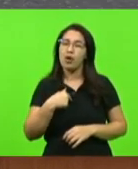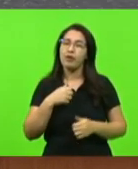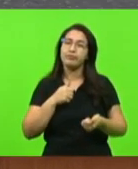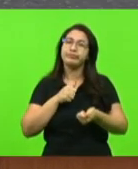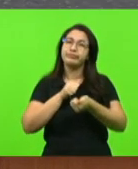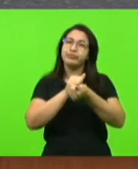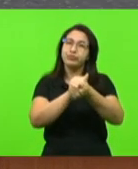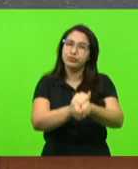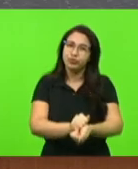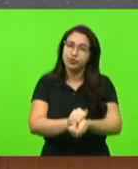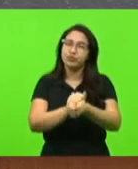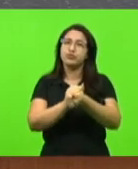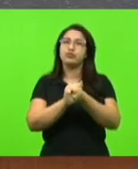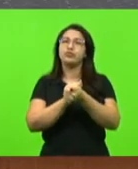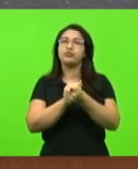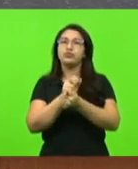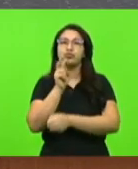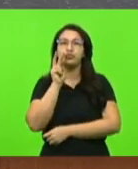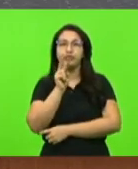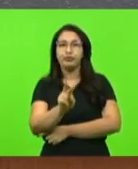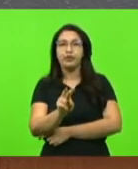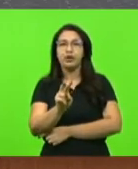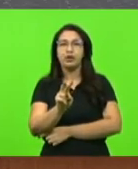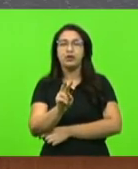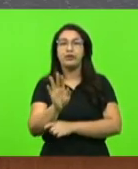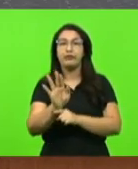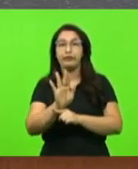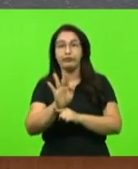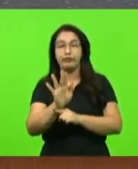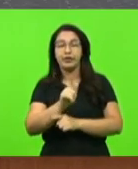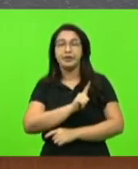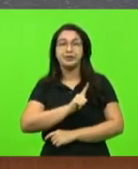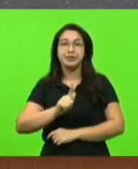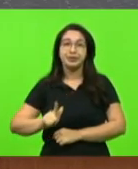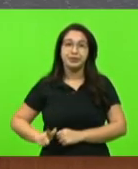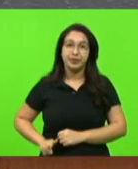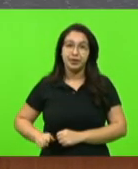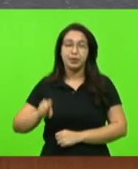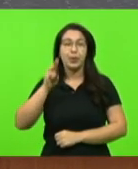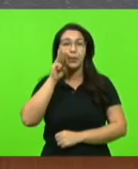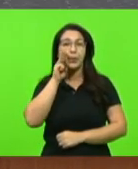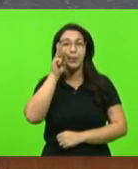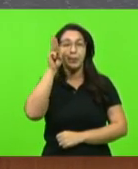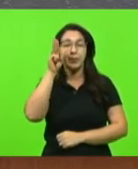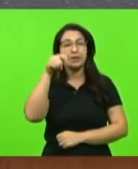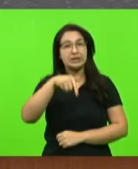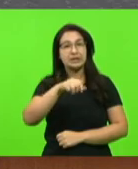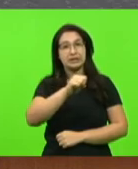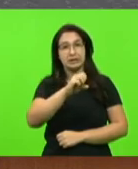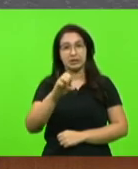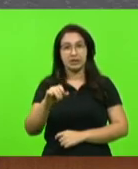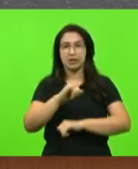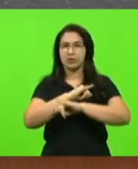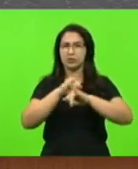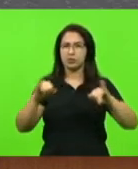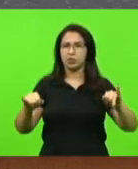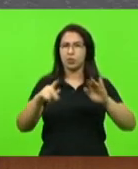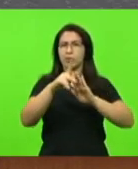recebi um vídeo em que o governador Carlos Moisés anunciou um programa